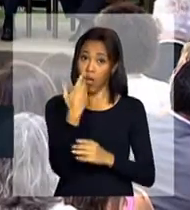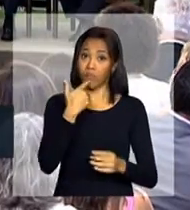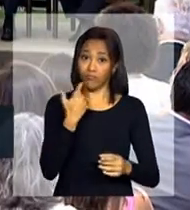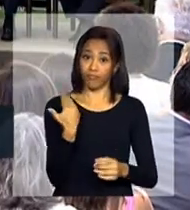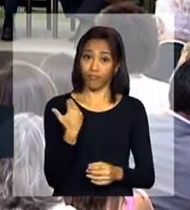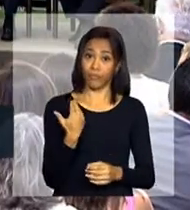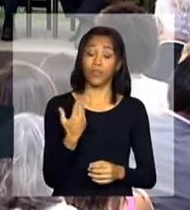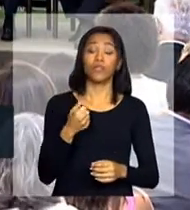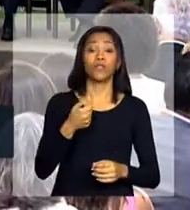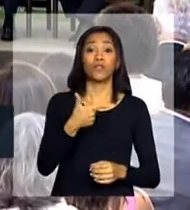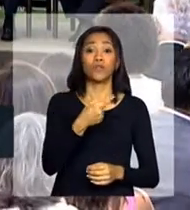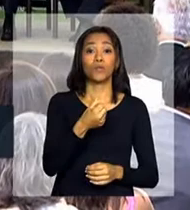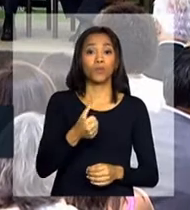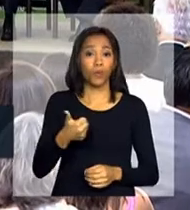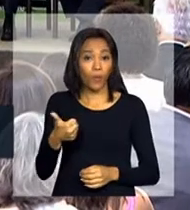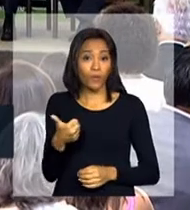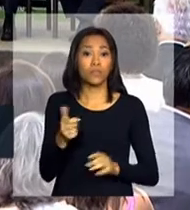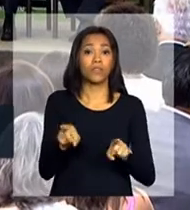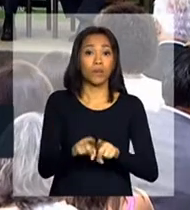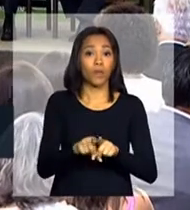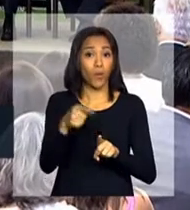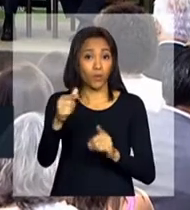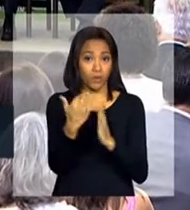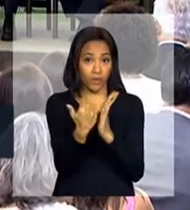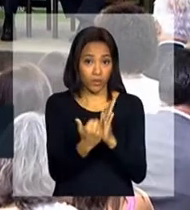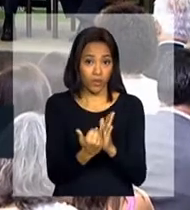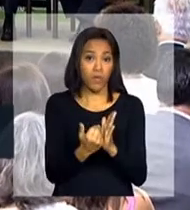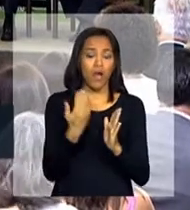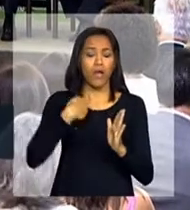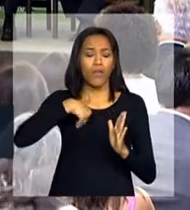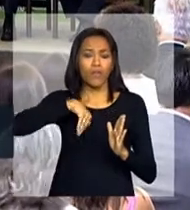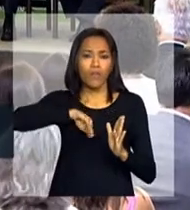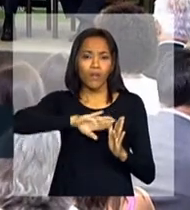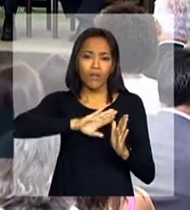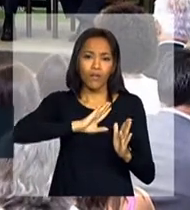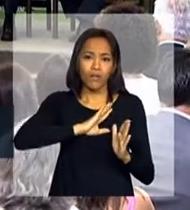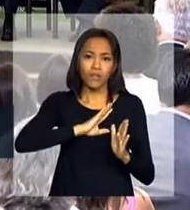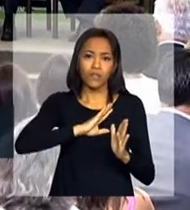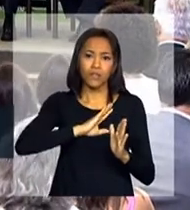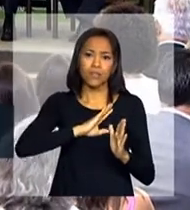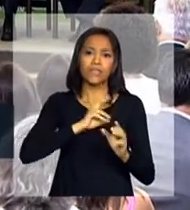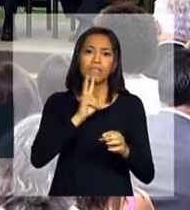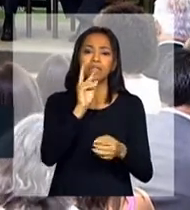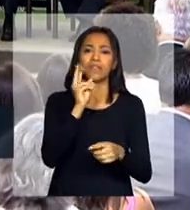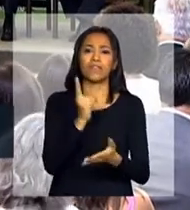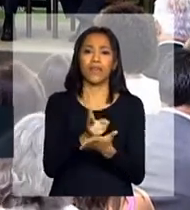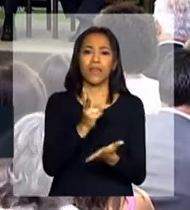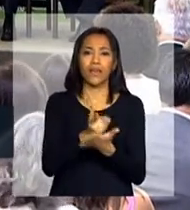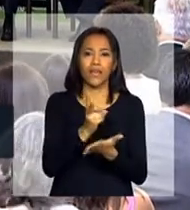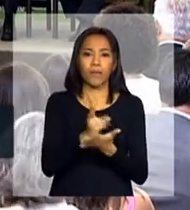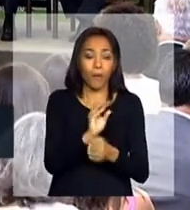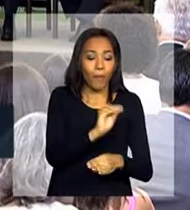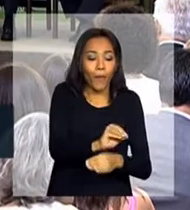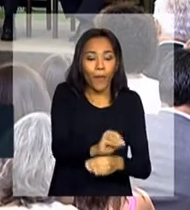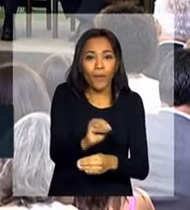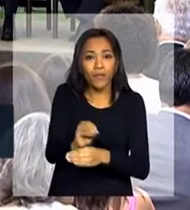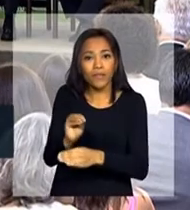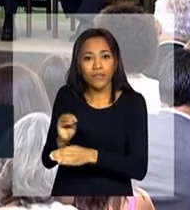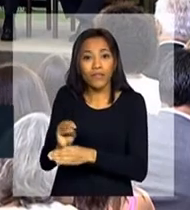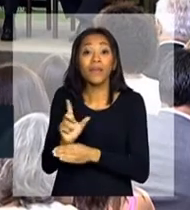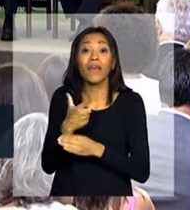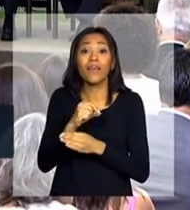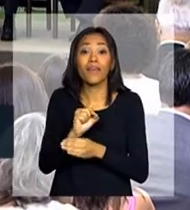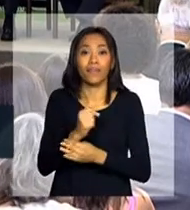nós enfatizamos a proteção à